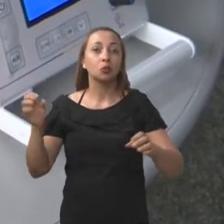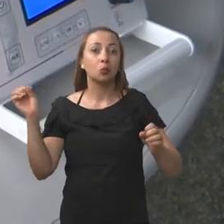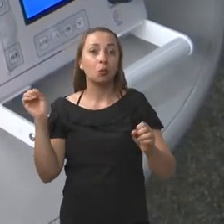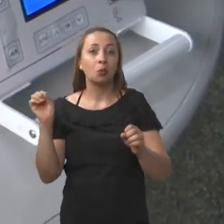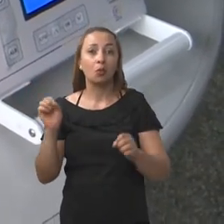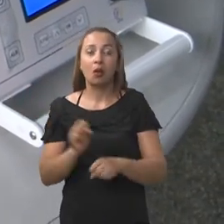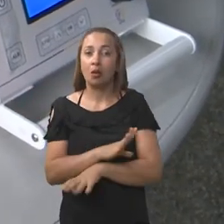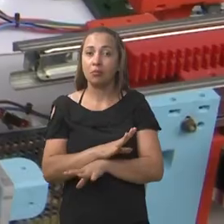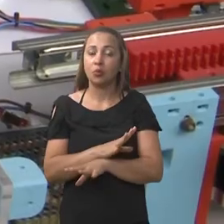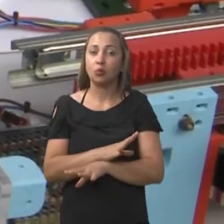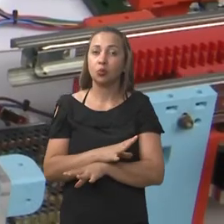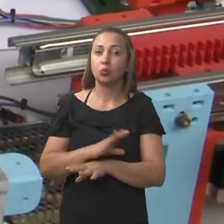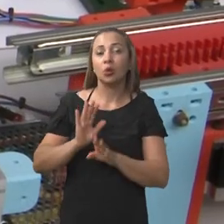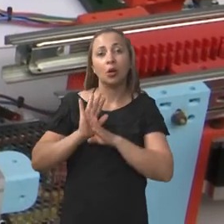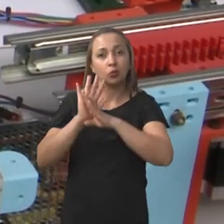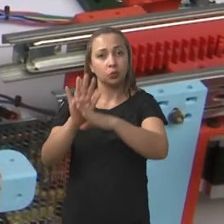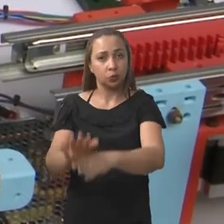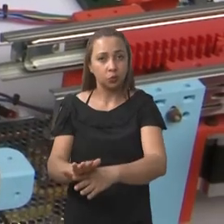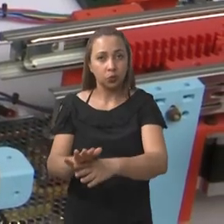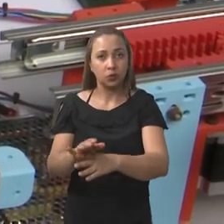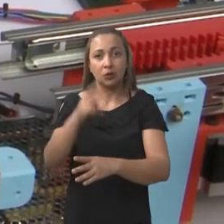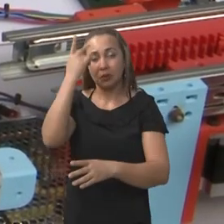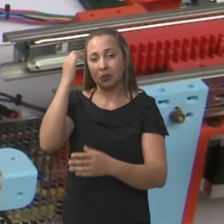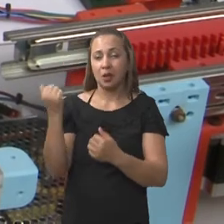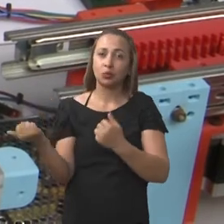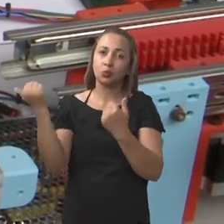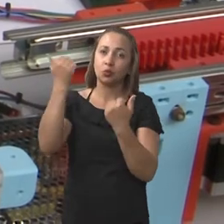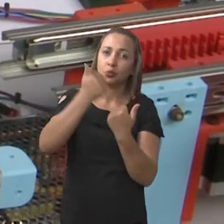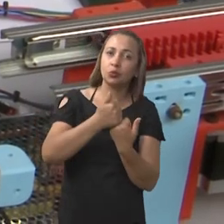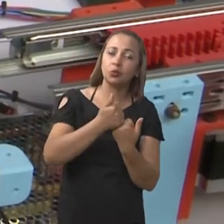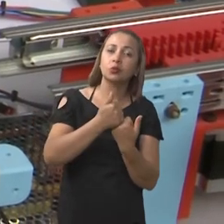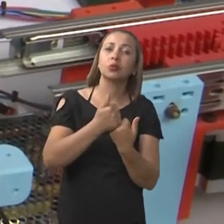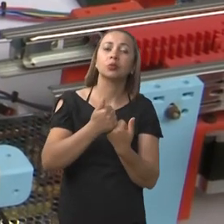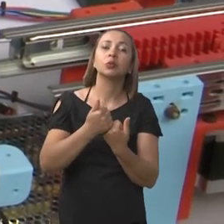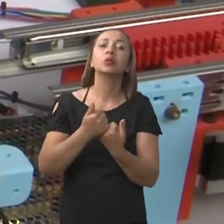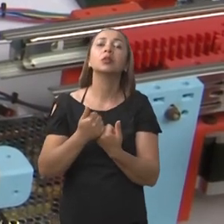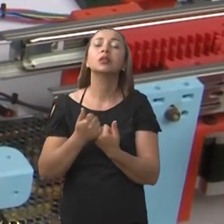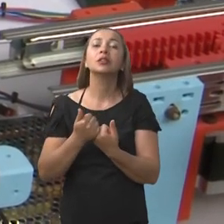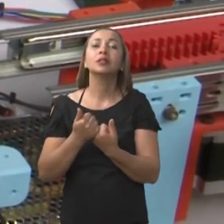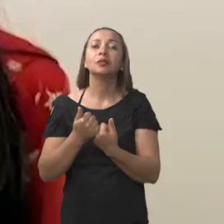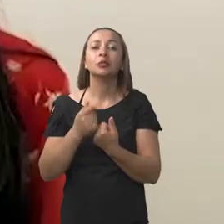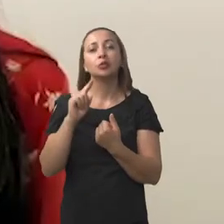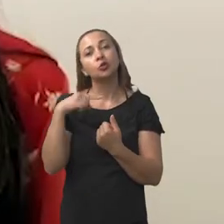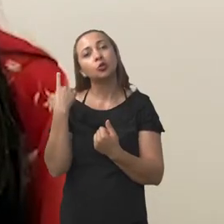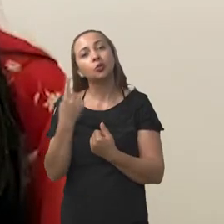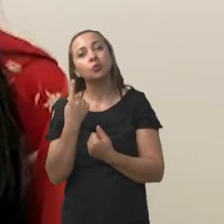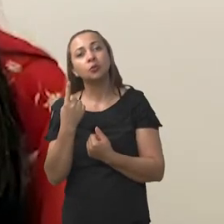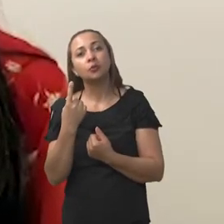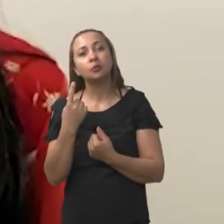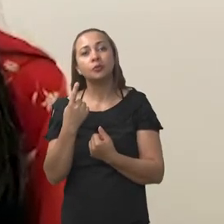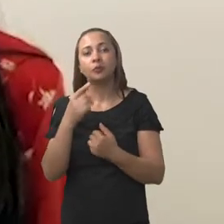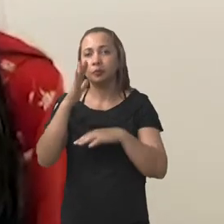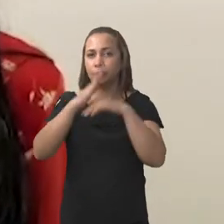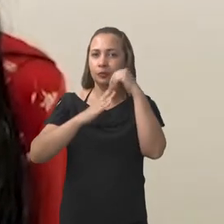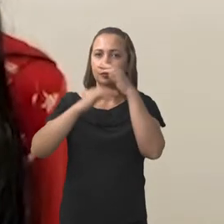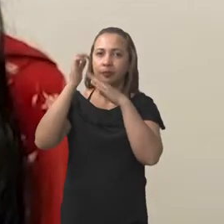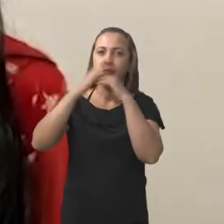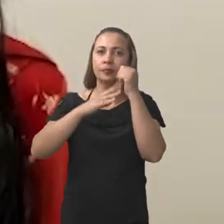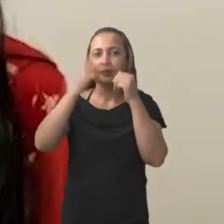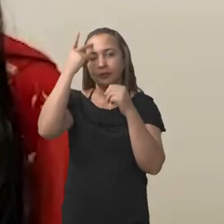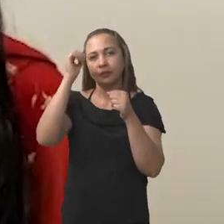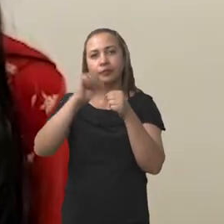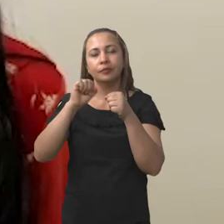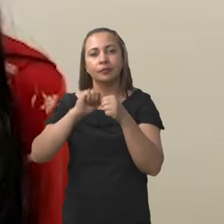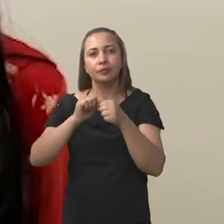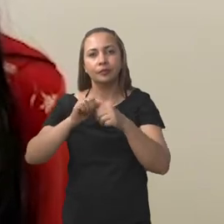atendimento, uma vez que ele possibilita a substituição de um profissional